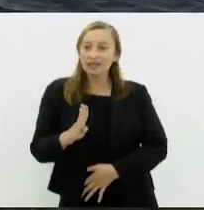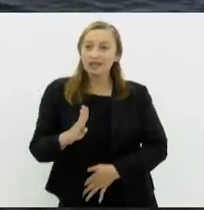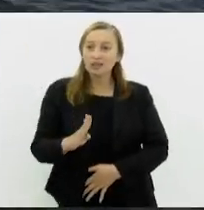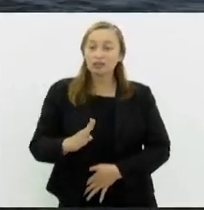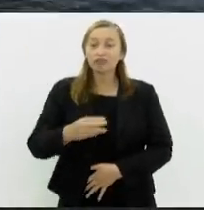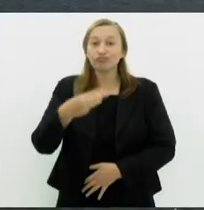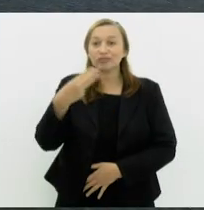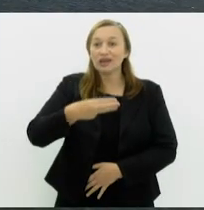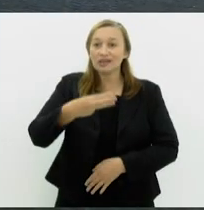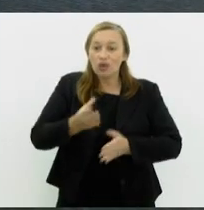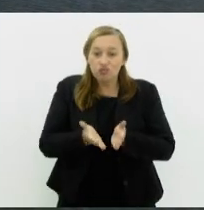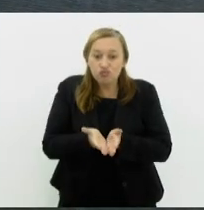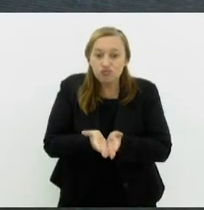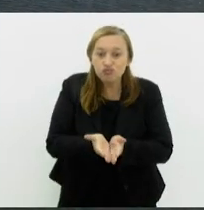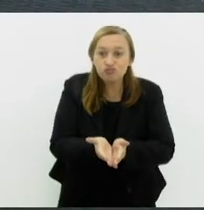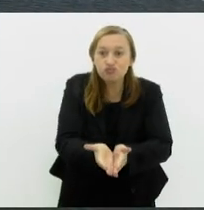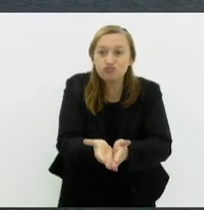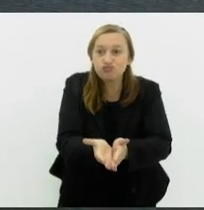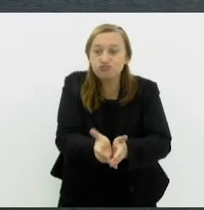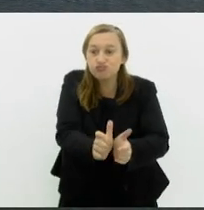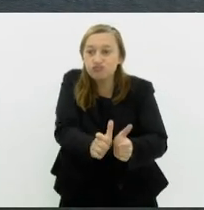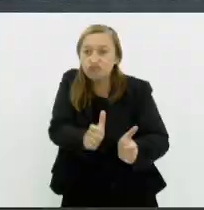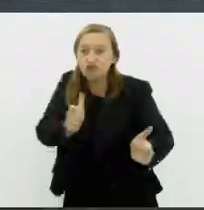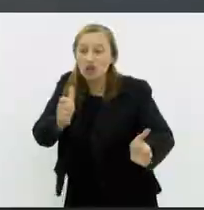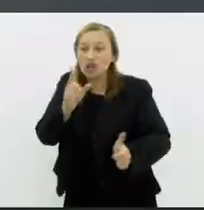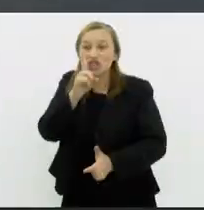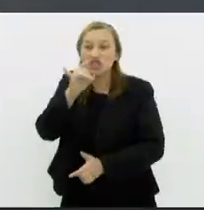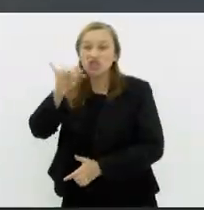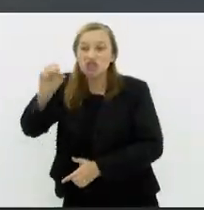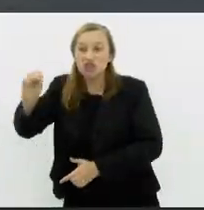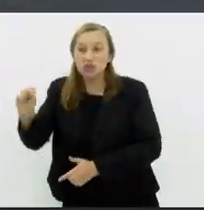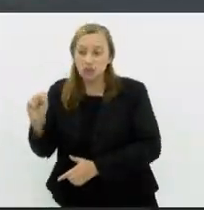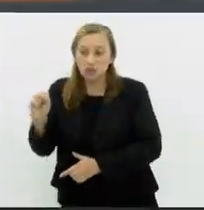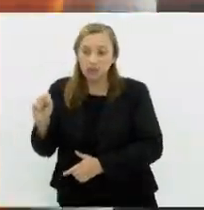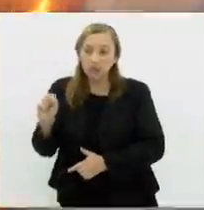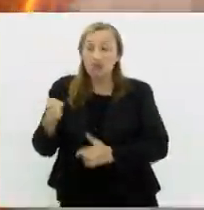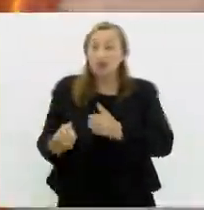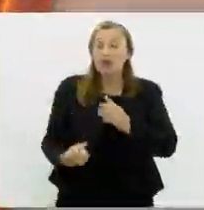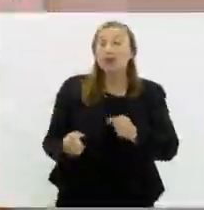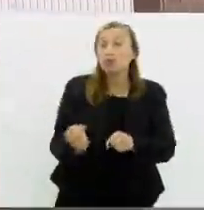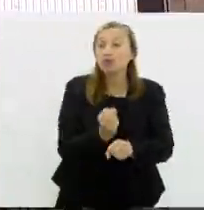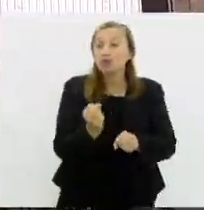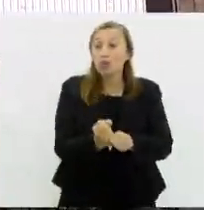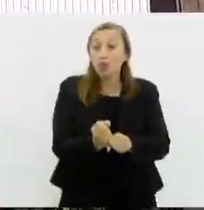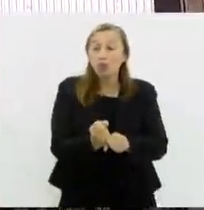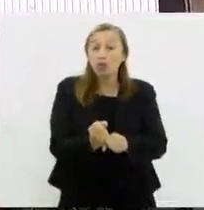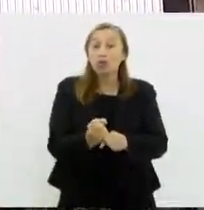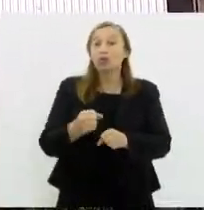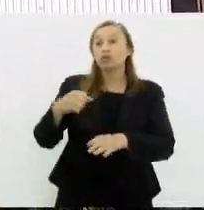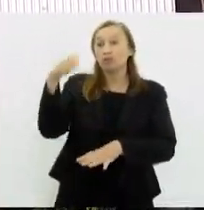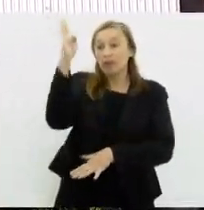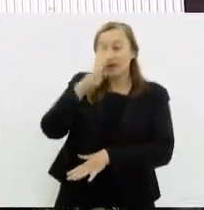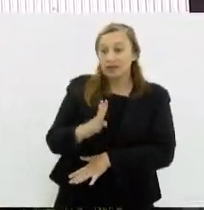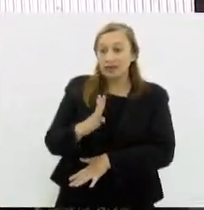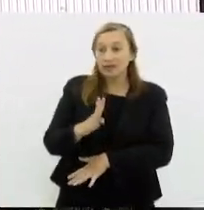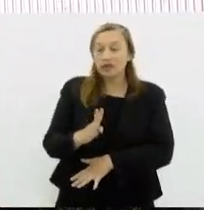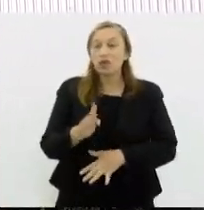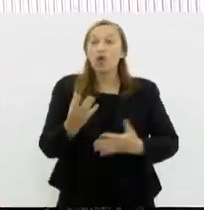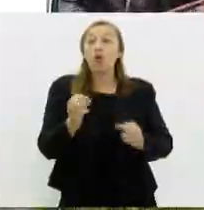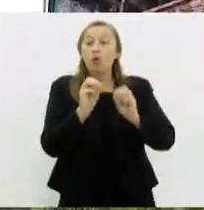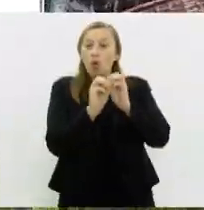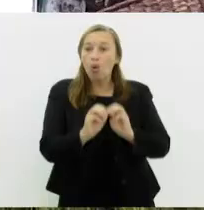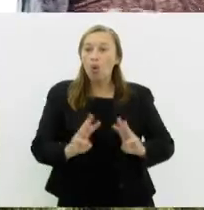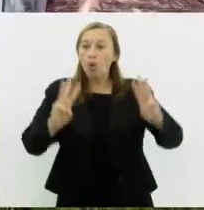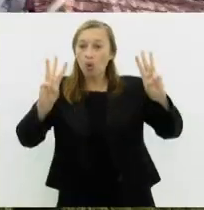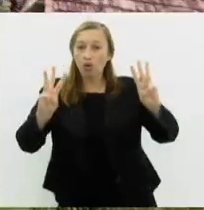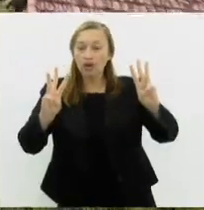submarino com propulsão diesel elétrica construído totalmente no país. ONG discute mercado de trabalho em